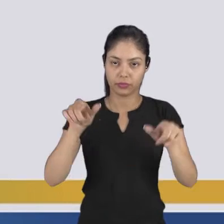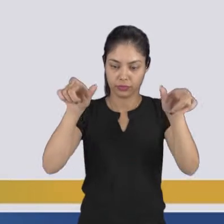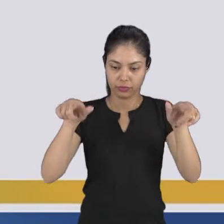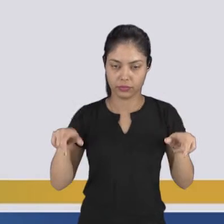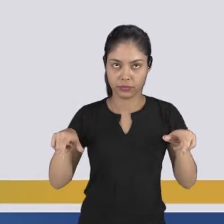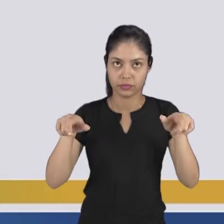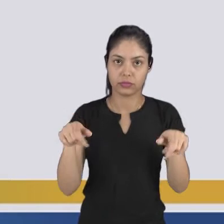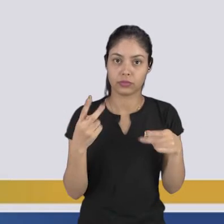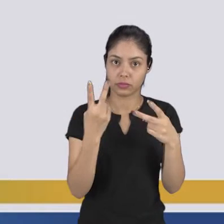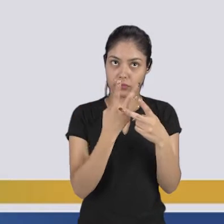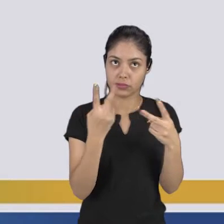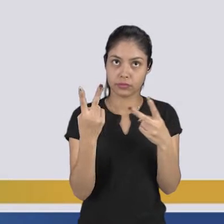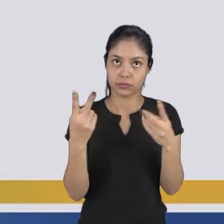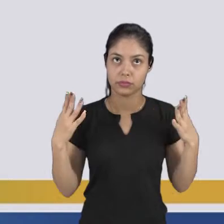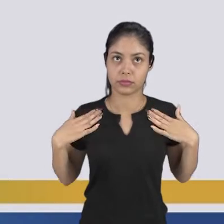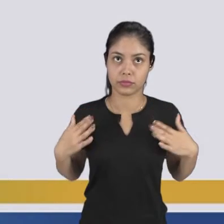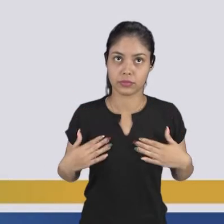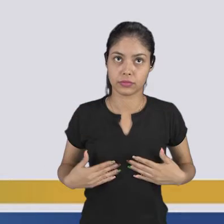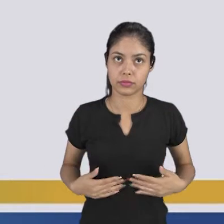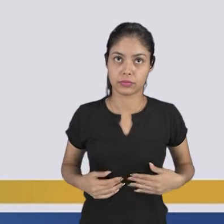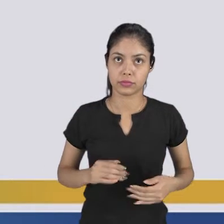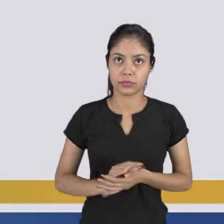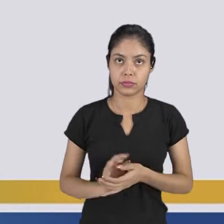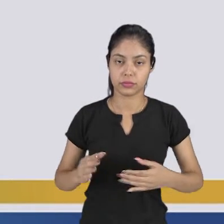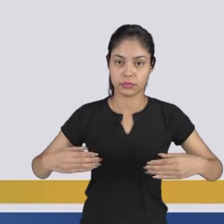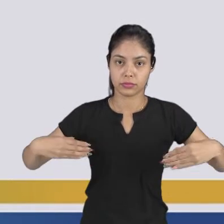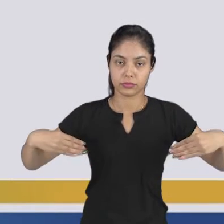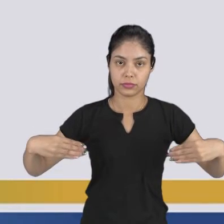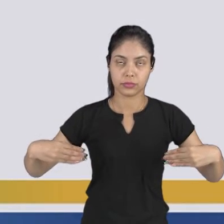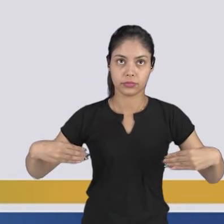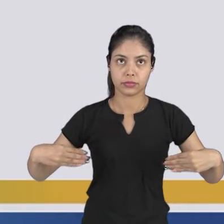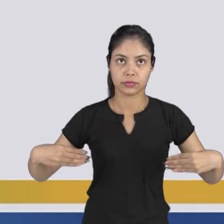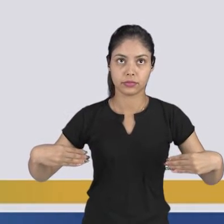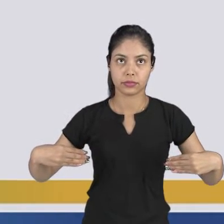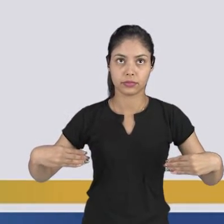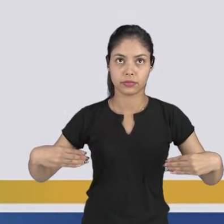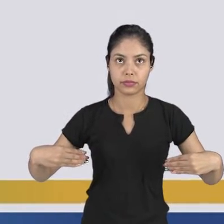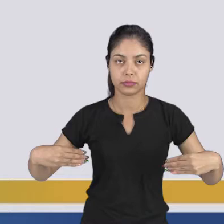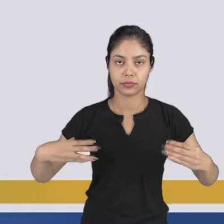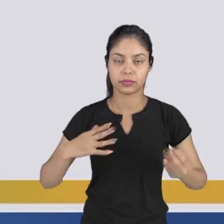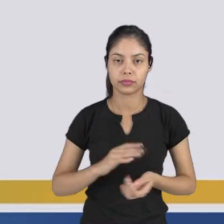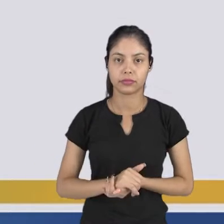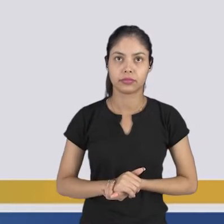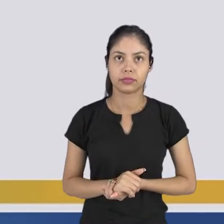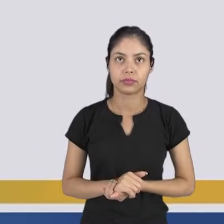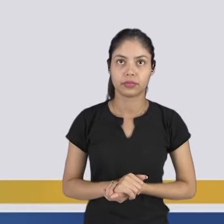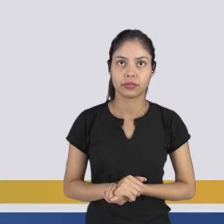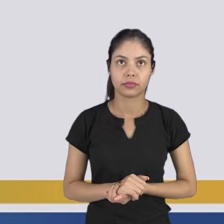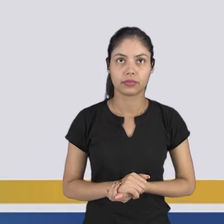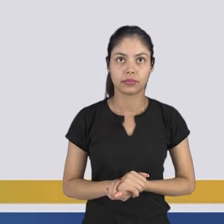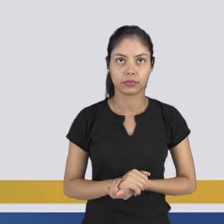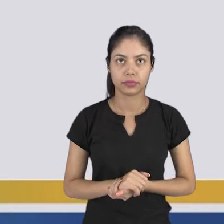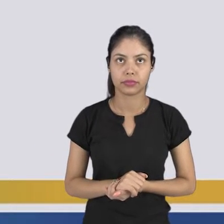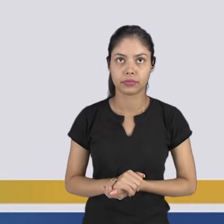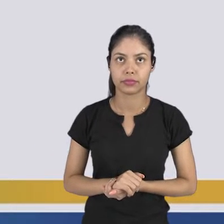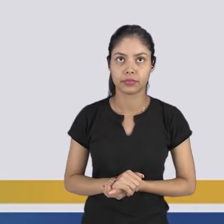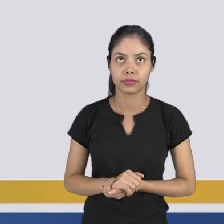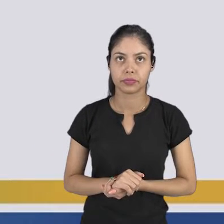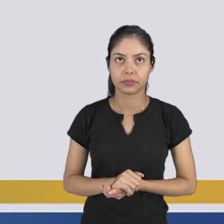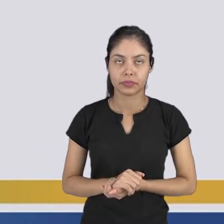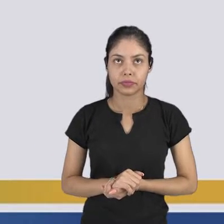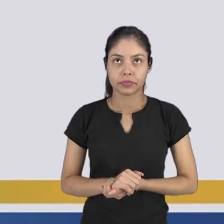eu tenho mais dois corpos e agachado, formando as patas de trás desse sapo, eu tenho mais outros dois corpos.